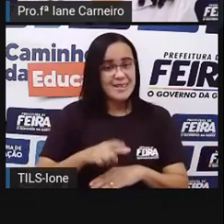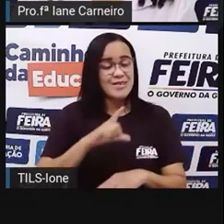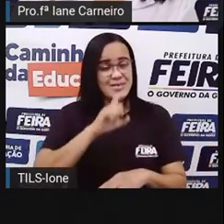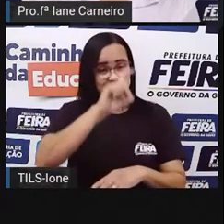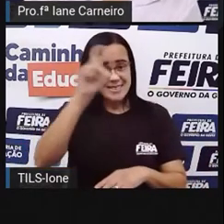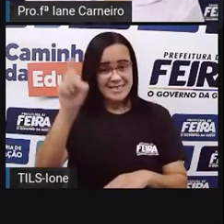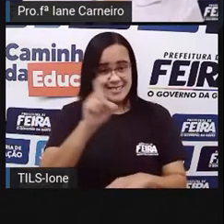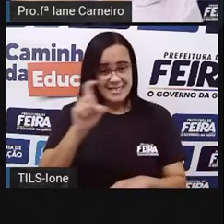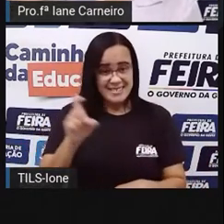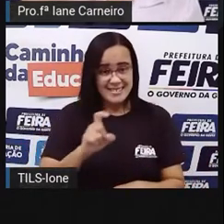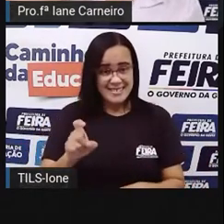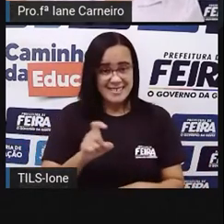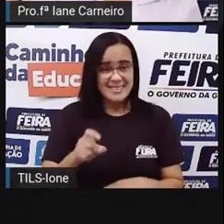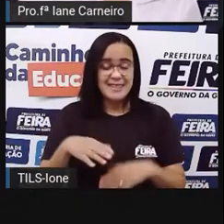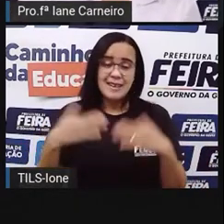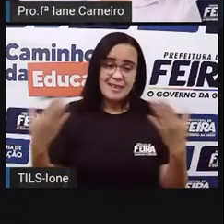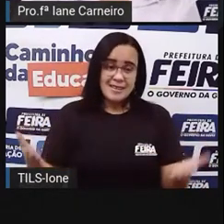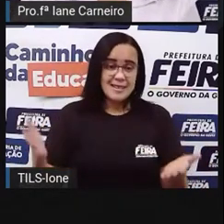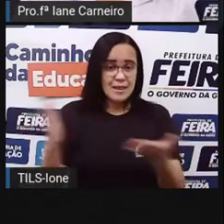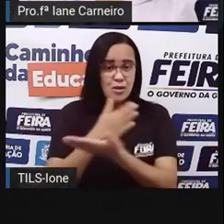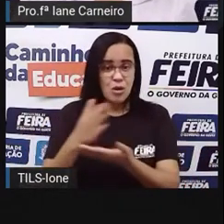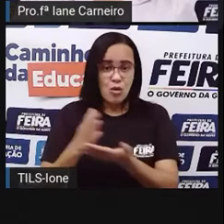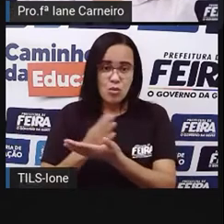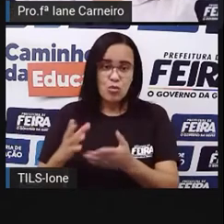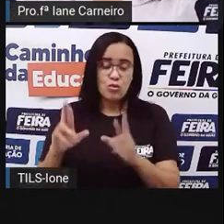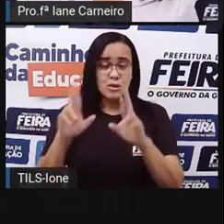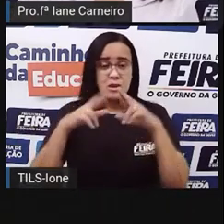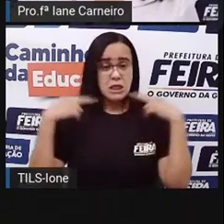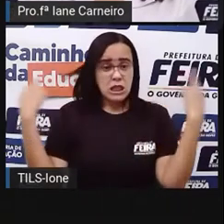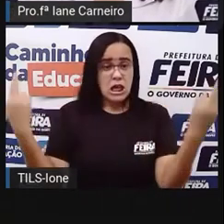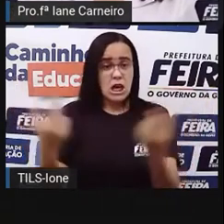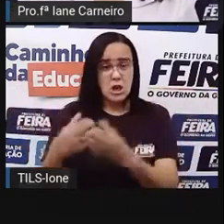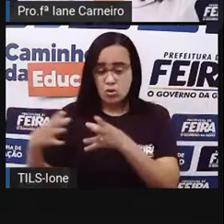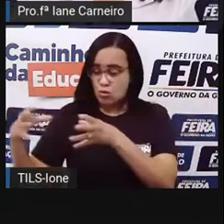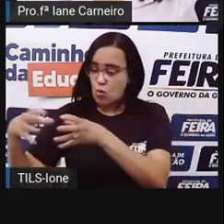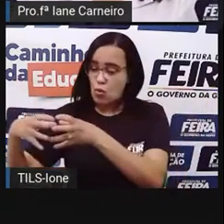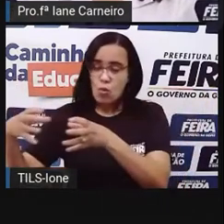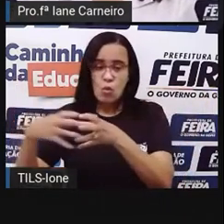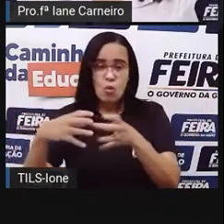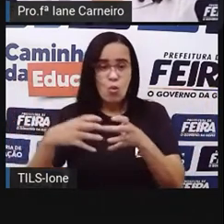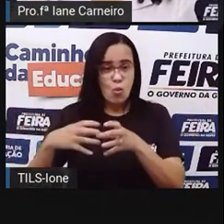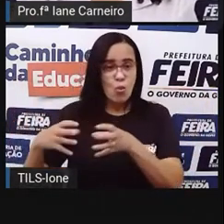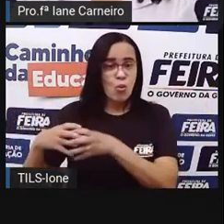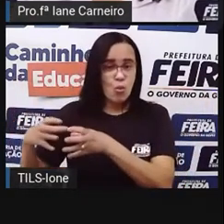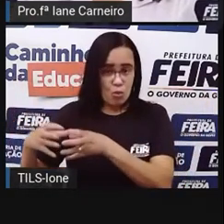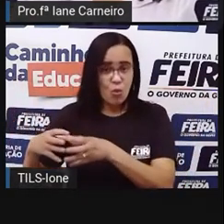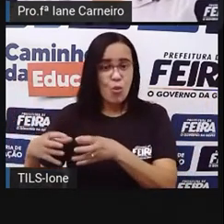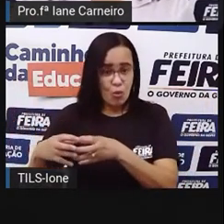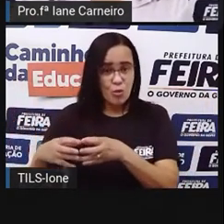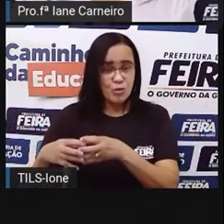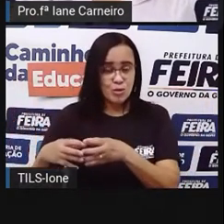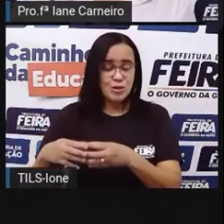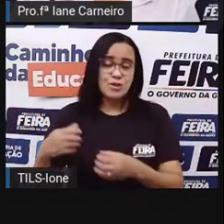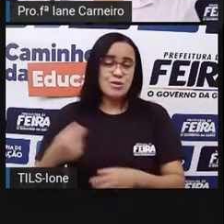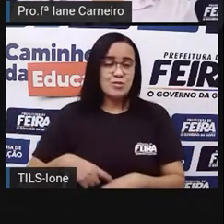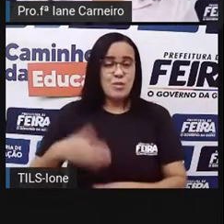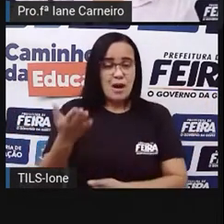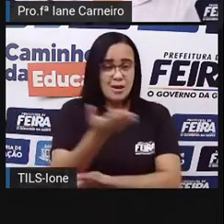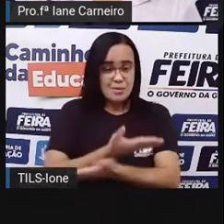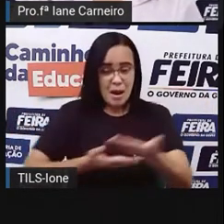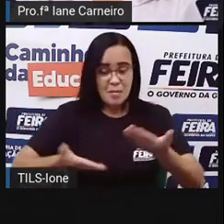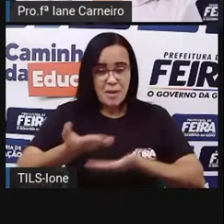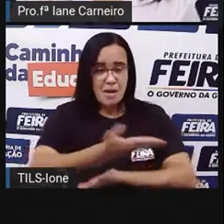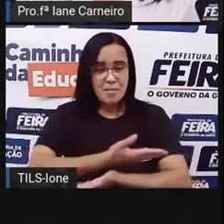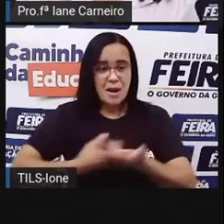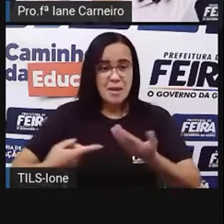se reúnem, Tem vários deles que são famosos e aí aproveitam para conhecer, trocar ideias, né? Com esses